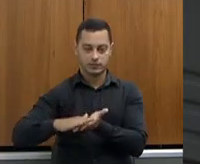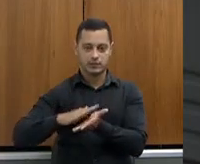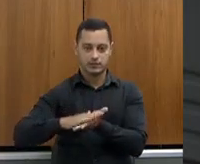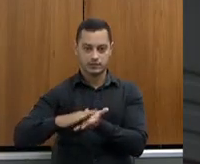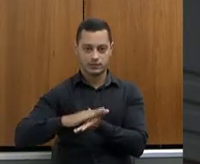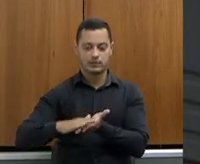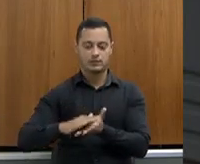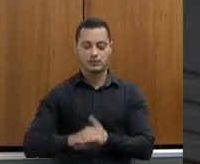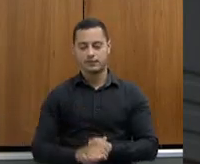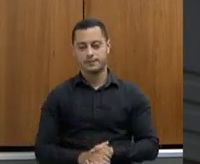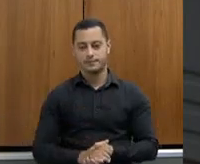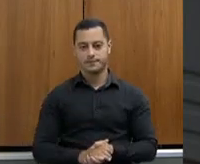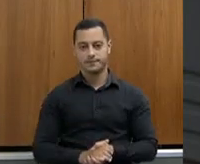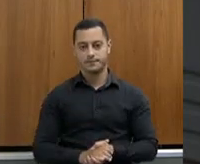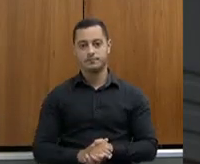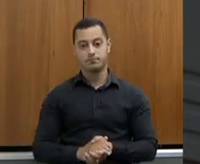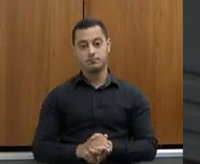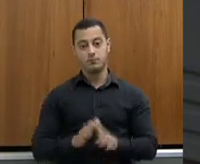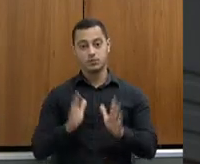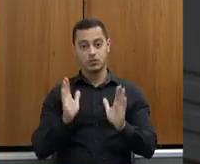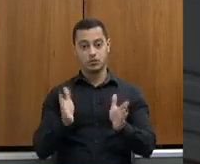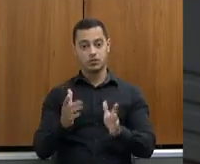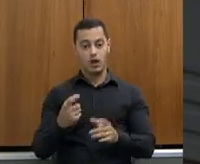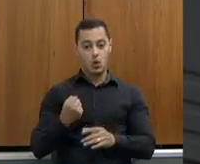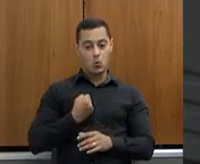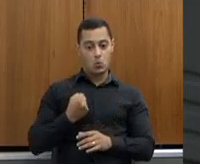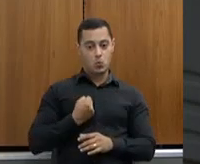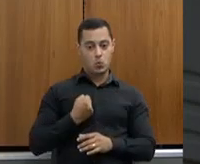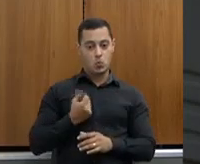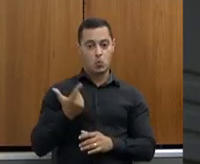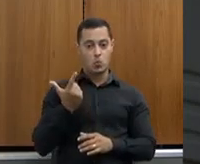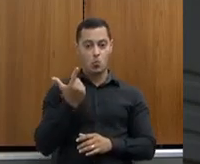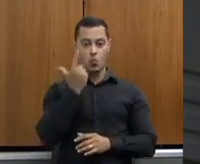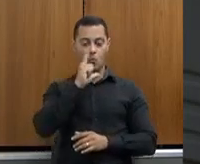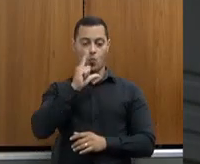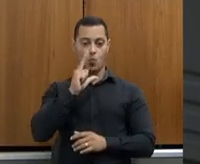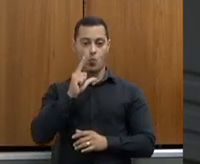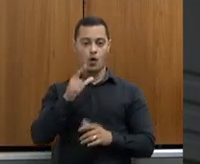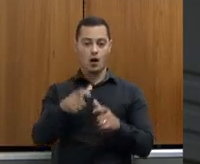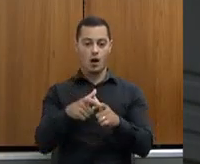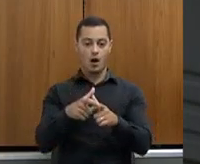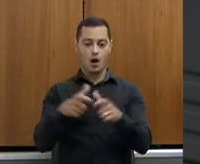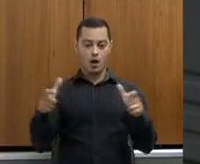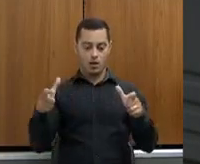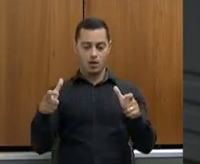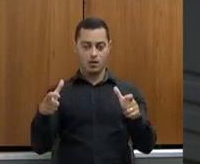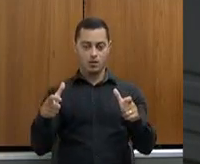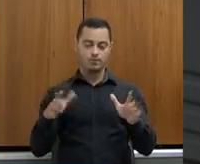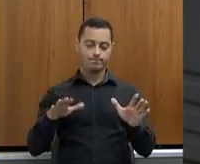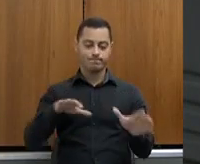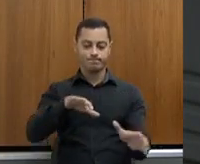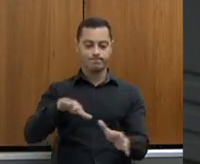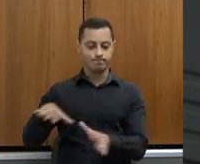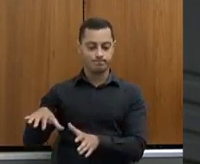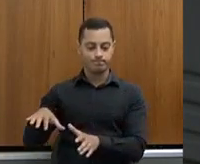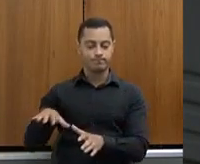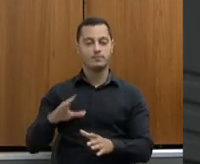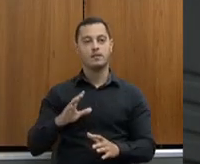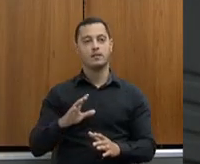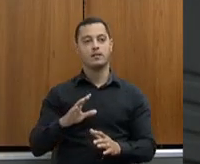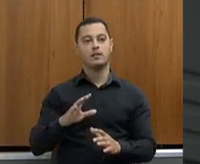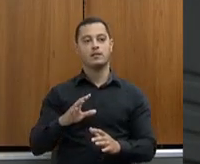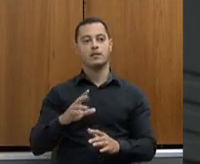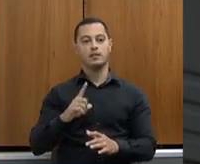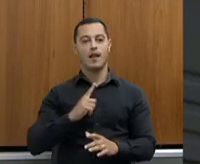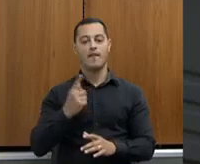nas perdas que vêm. já é um ganho muito grande. Muito grande. Agora, o valor que isso agrega